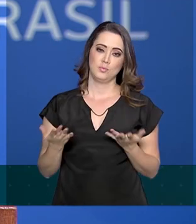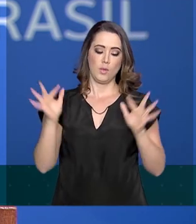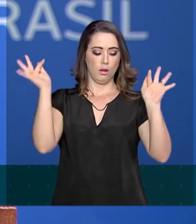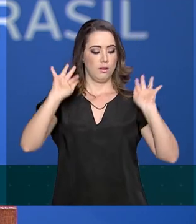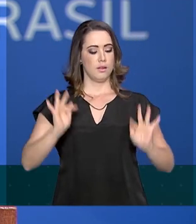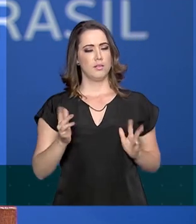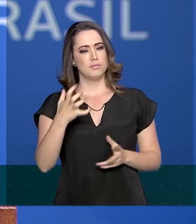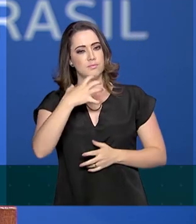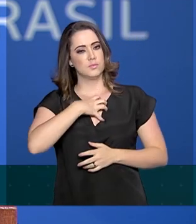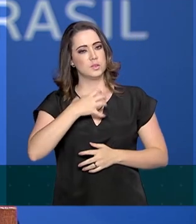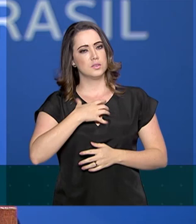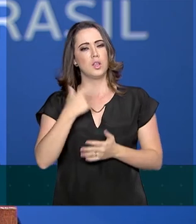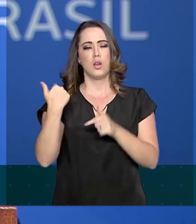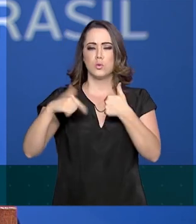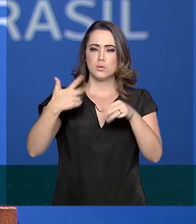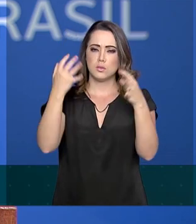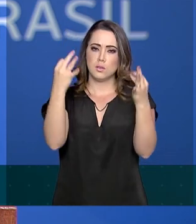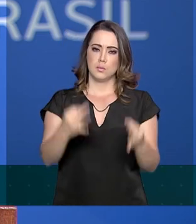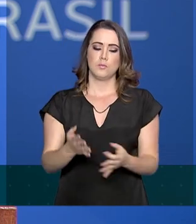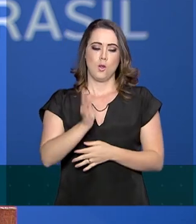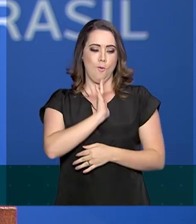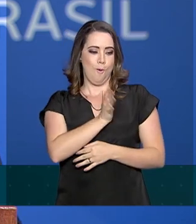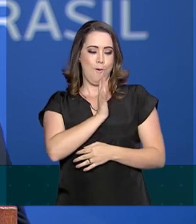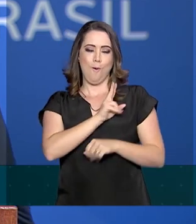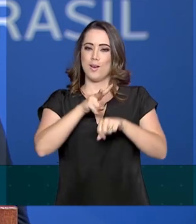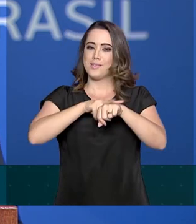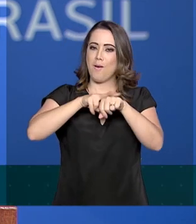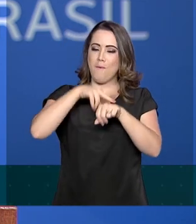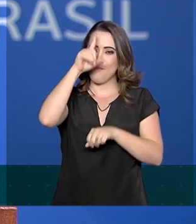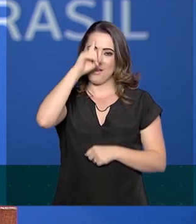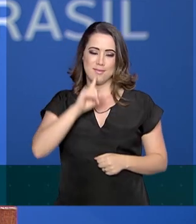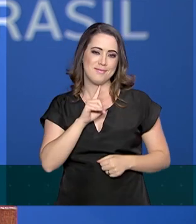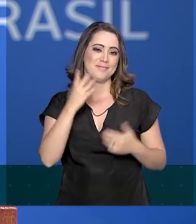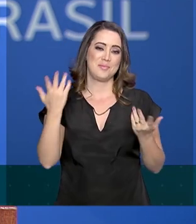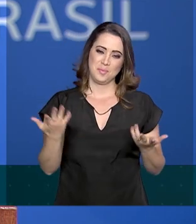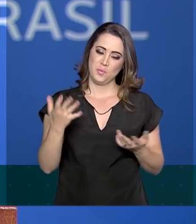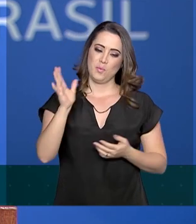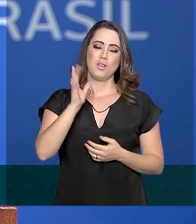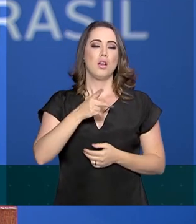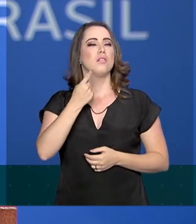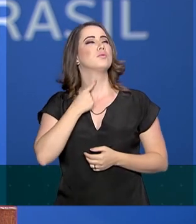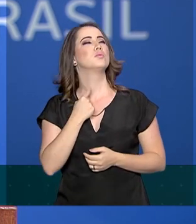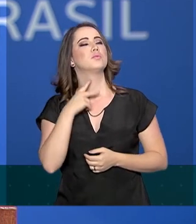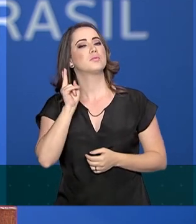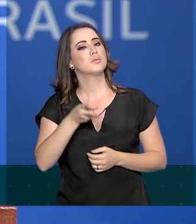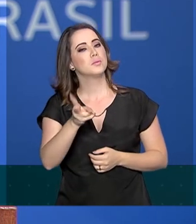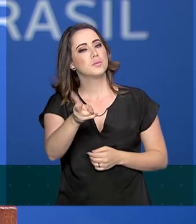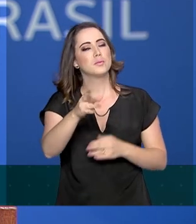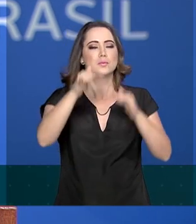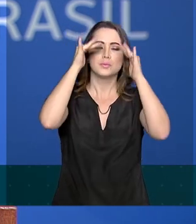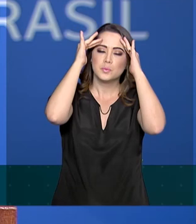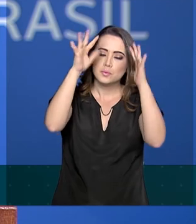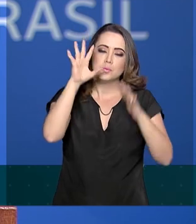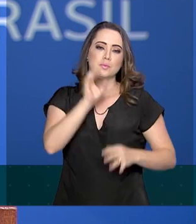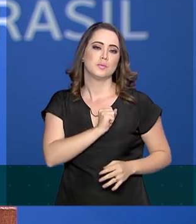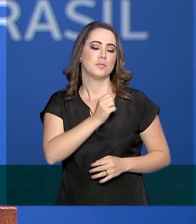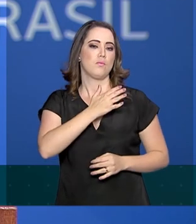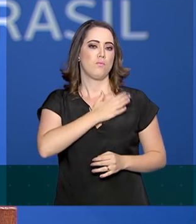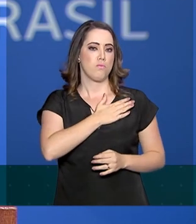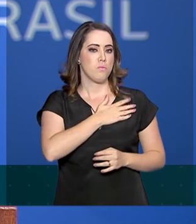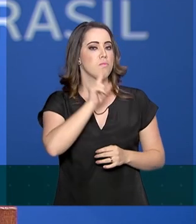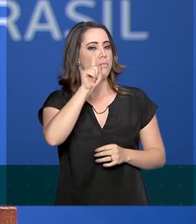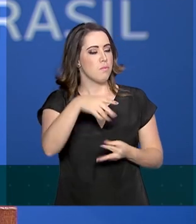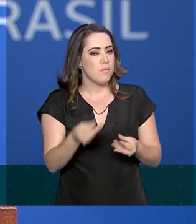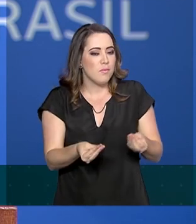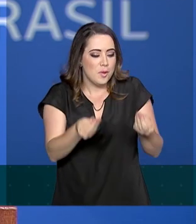satisfação do dever cumprido, o coração verde e amarelo, a vontade sempre de servir à pátria, é que nos deixa,